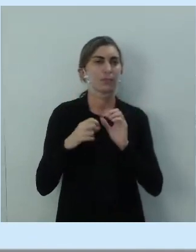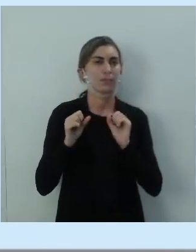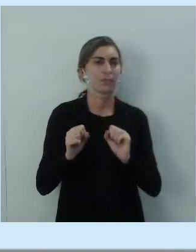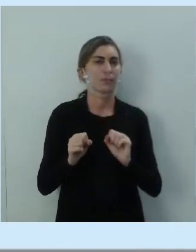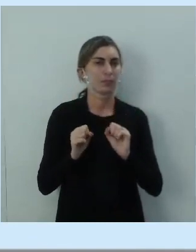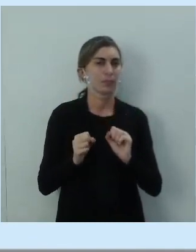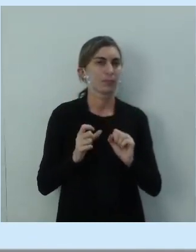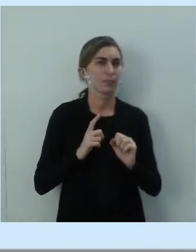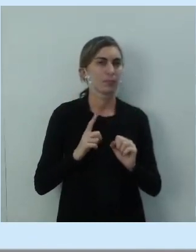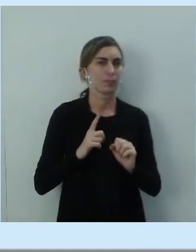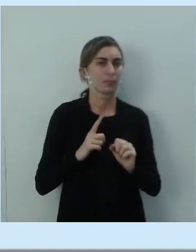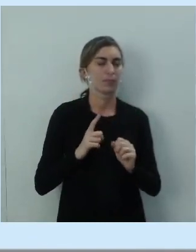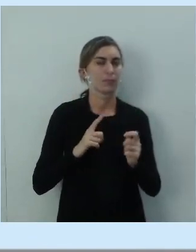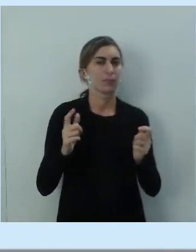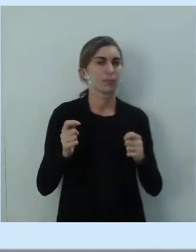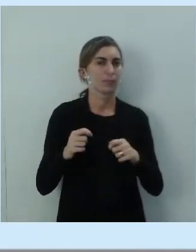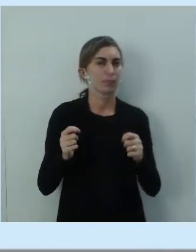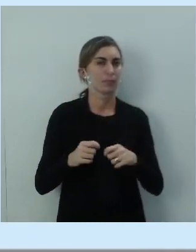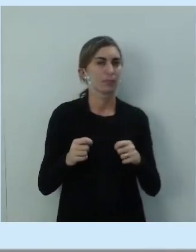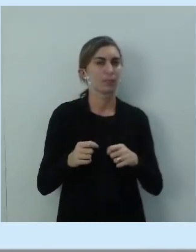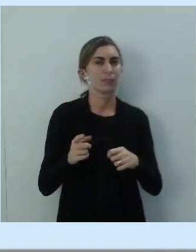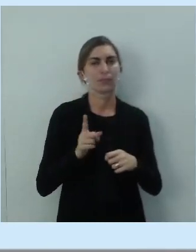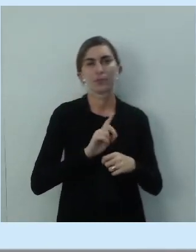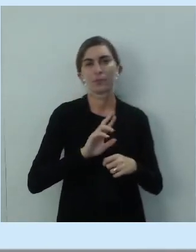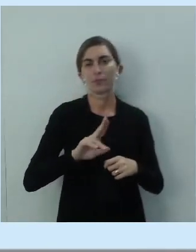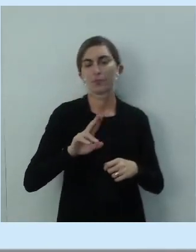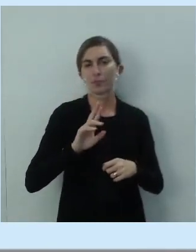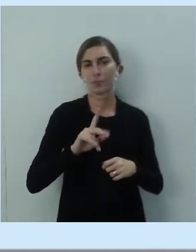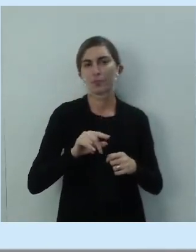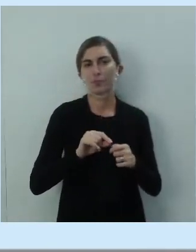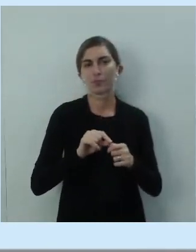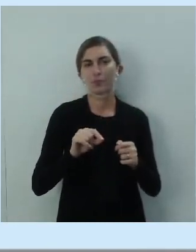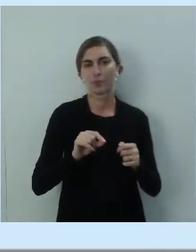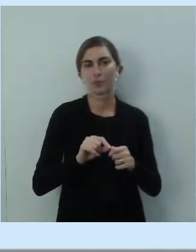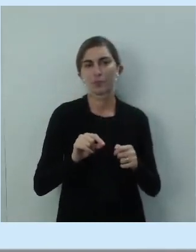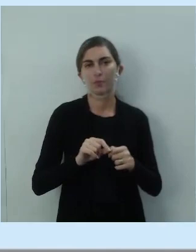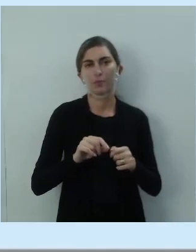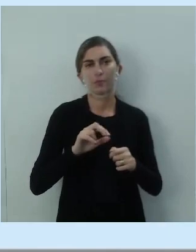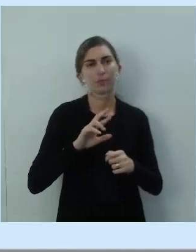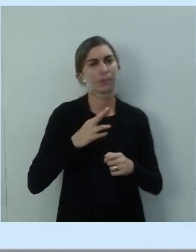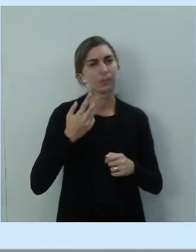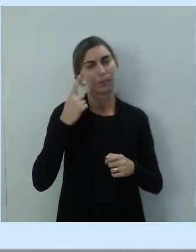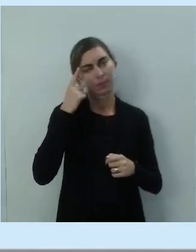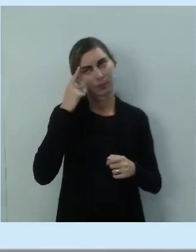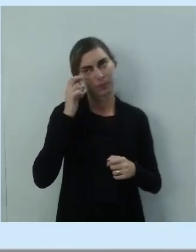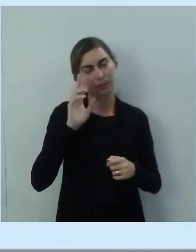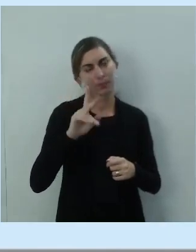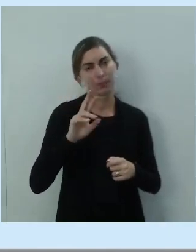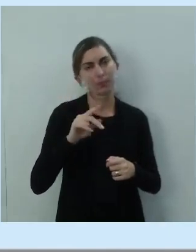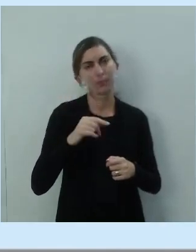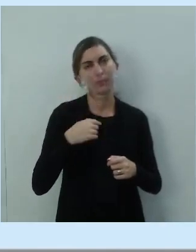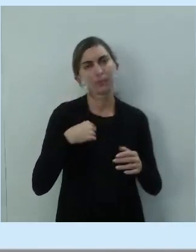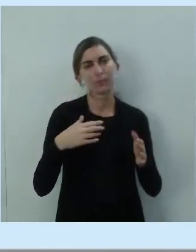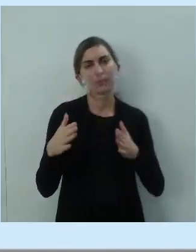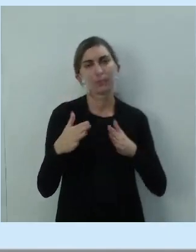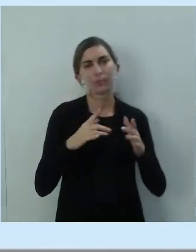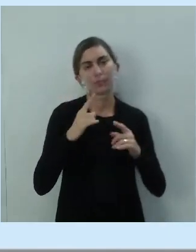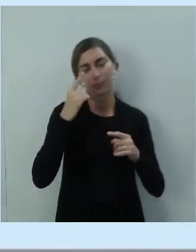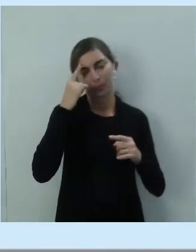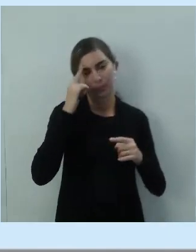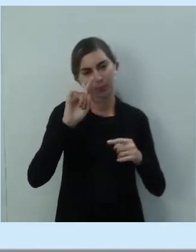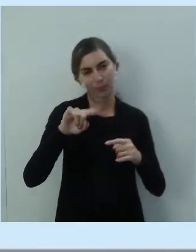ter sido possível e não foi executado ou não foi pensado no momento e foi pensado depois.